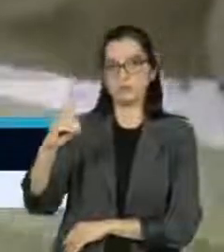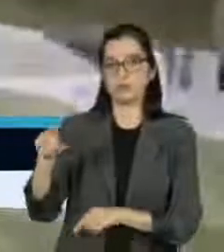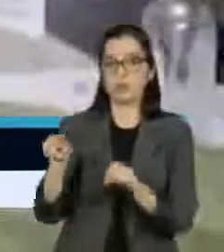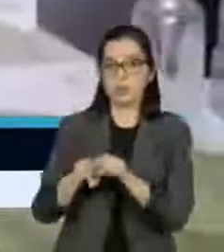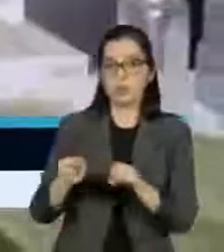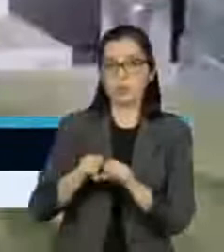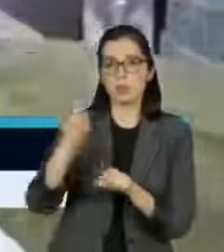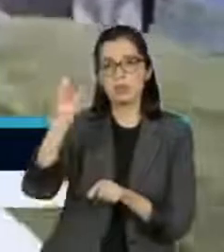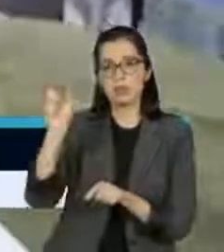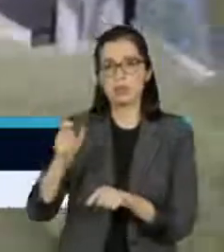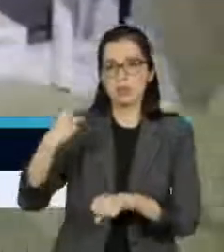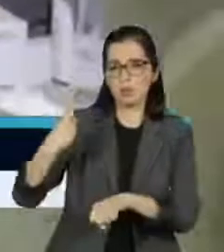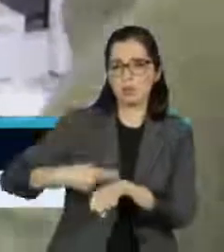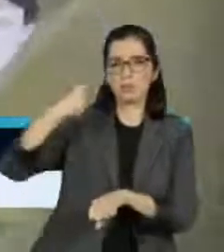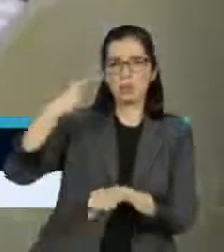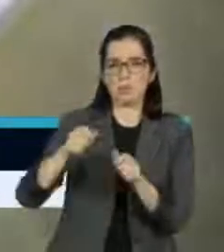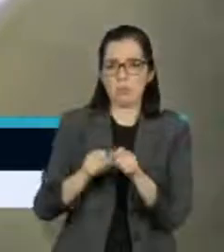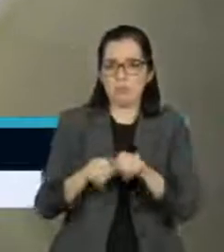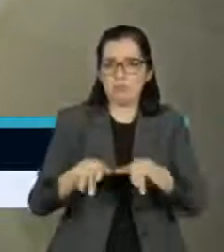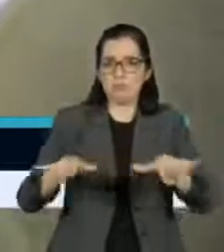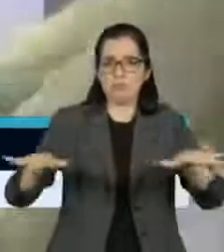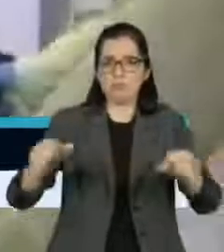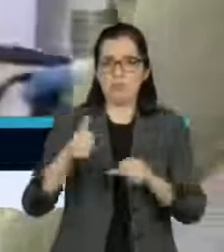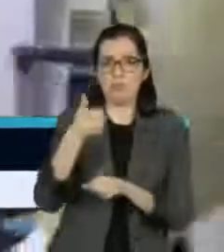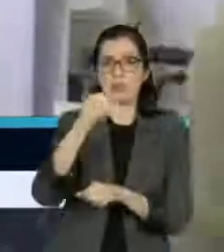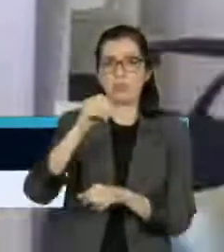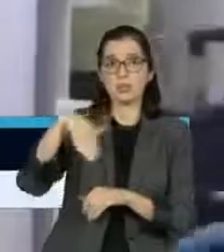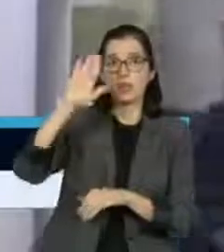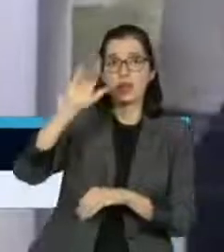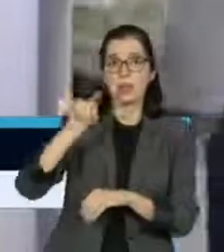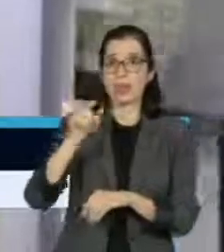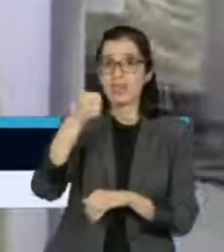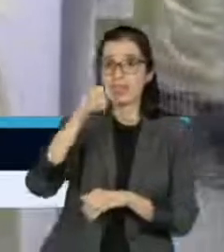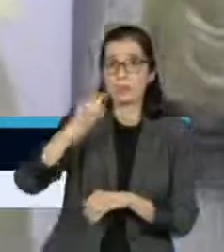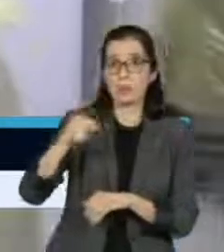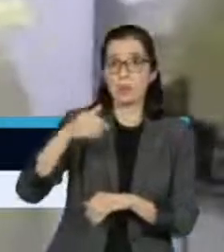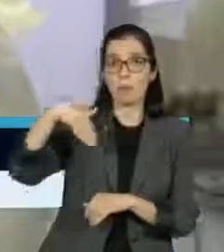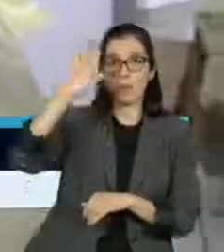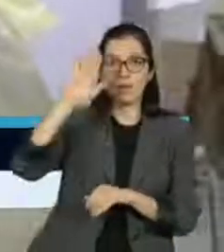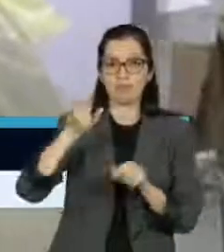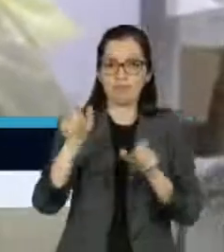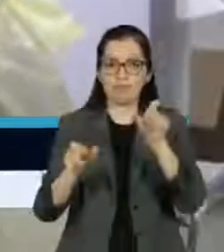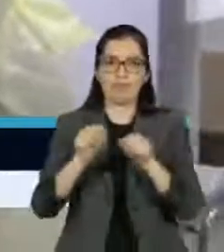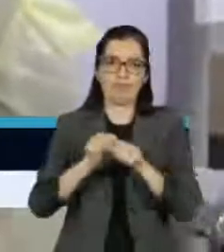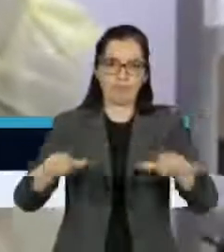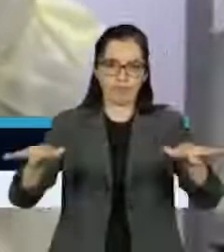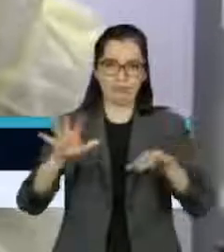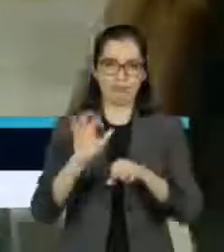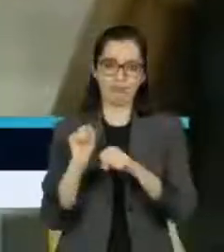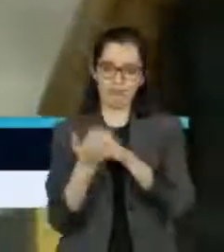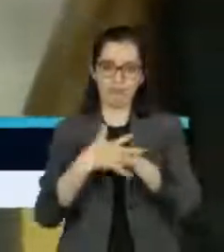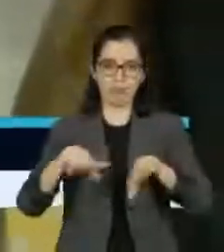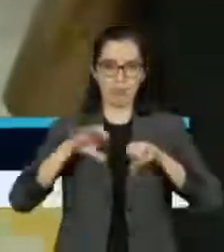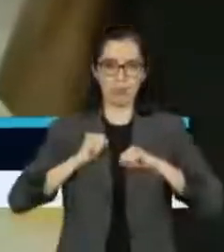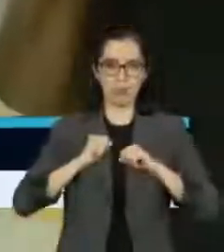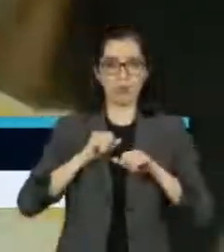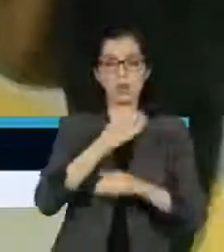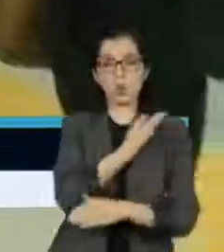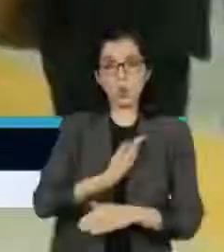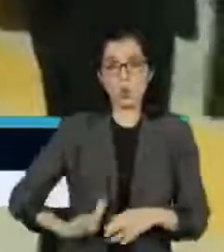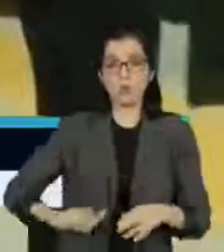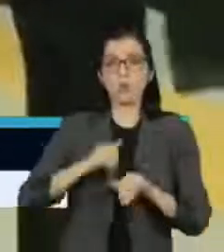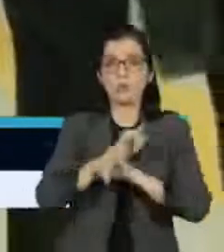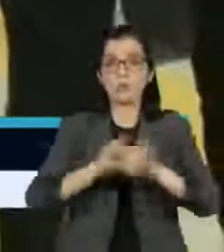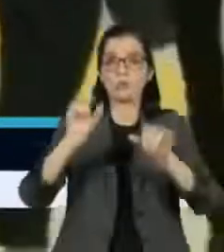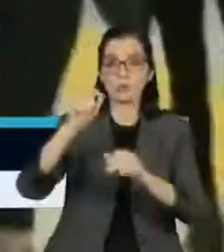recorde no registro de casos da covid-19, com mais de 10 mil infectados. O governo do país estuda impor